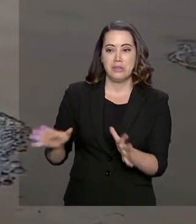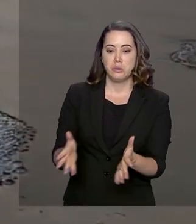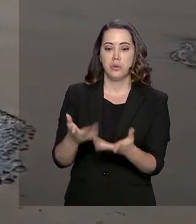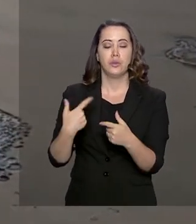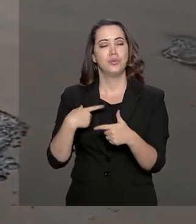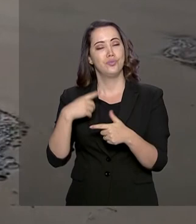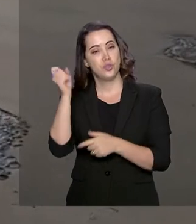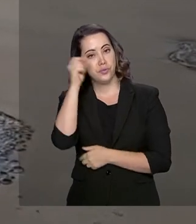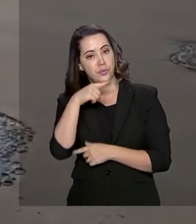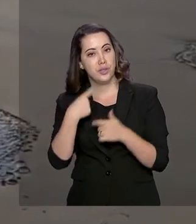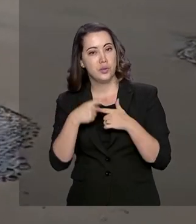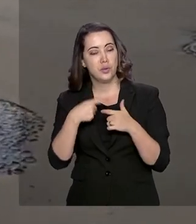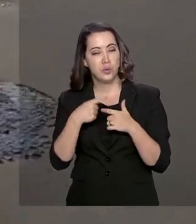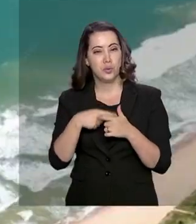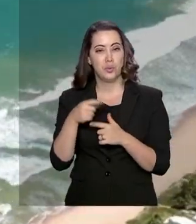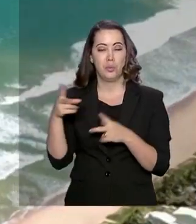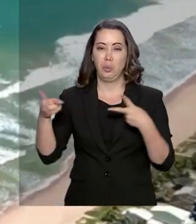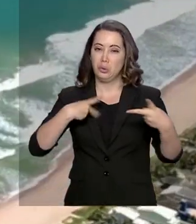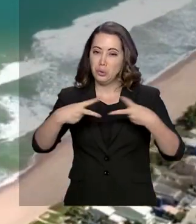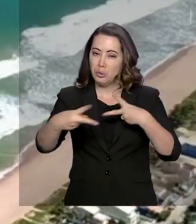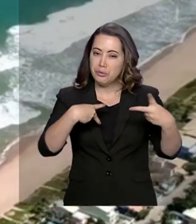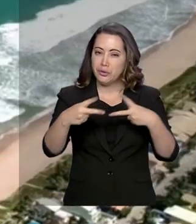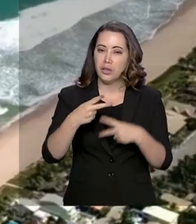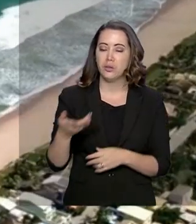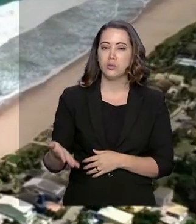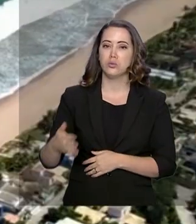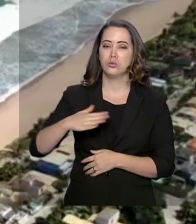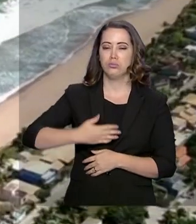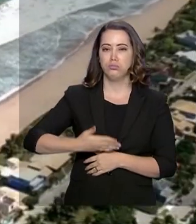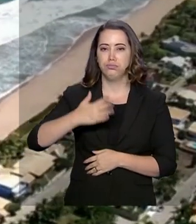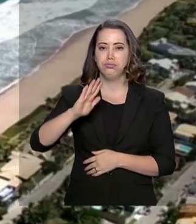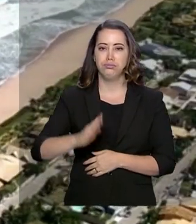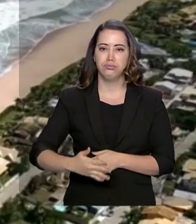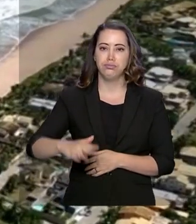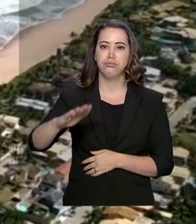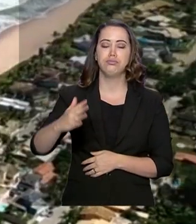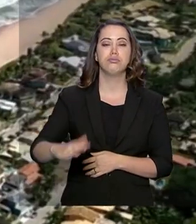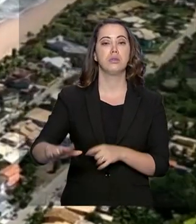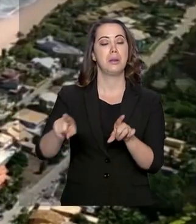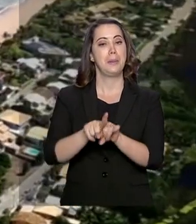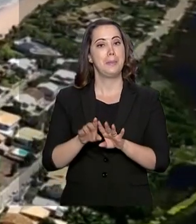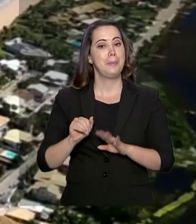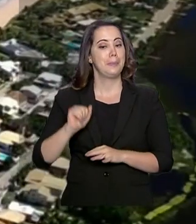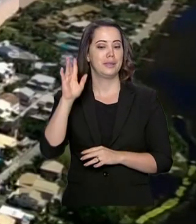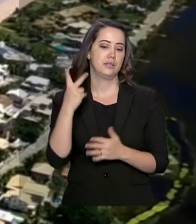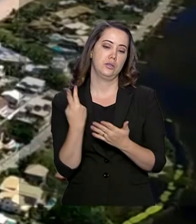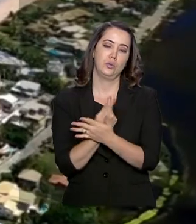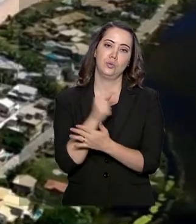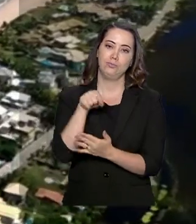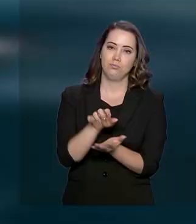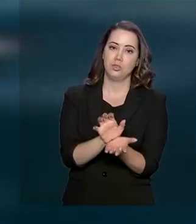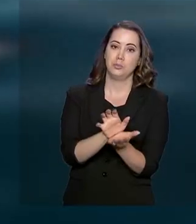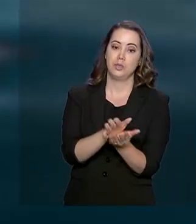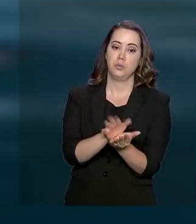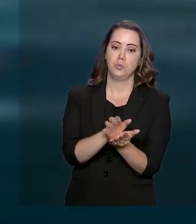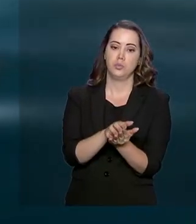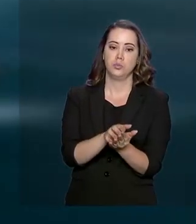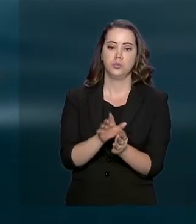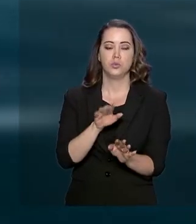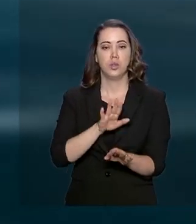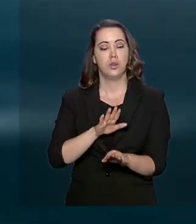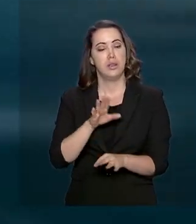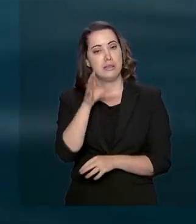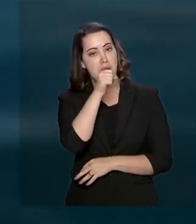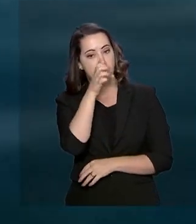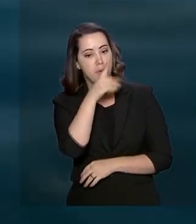ação das marés e correntes marítimas, mas a maior parte das ocorrências se concentra no litoral de Pernambuco. Durante o